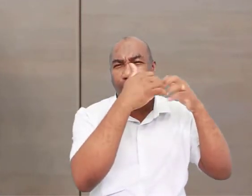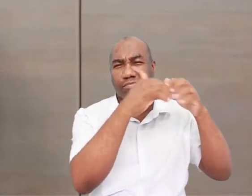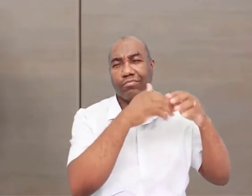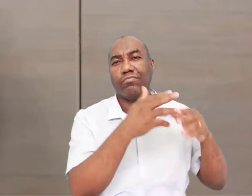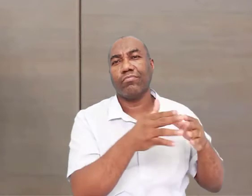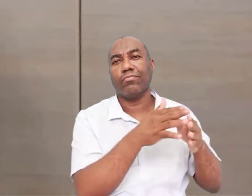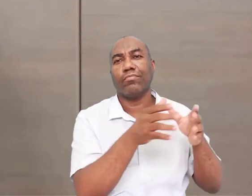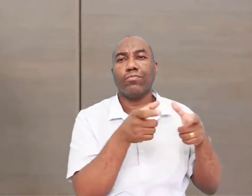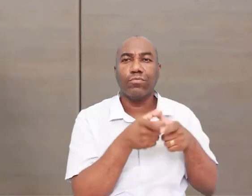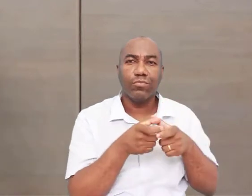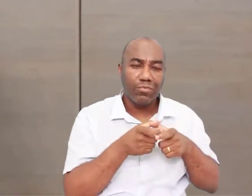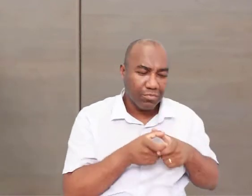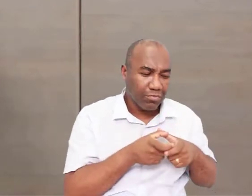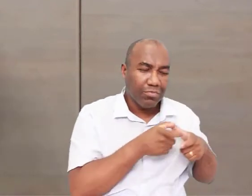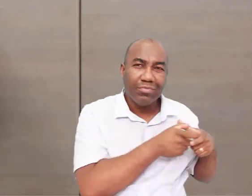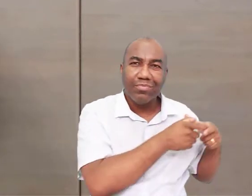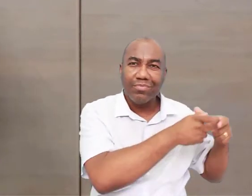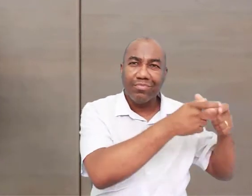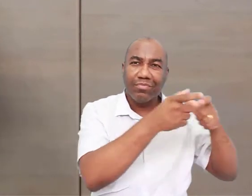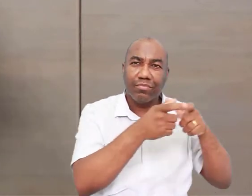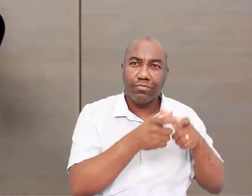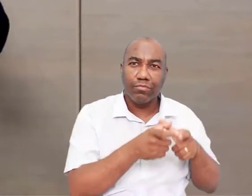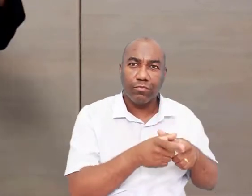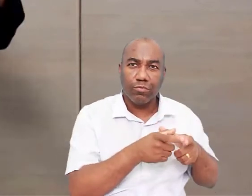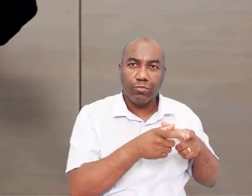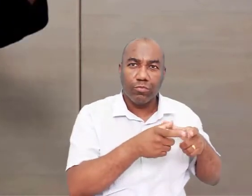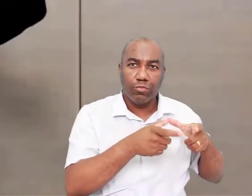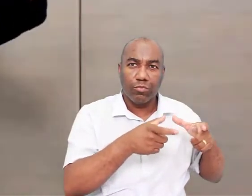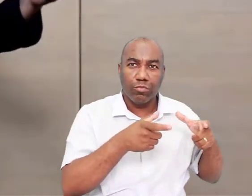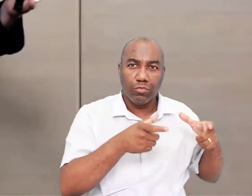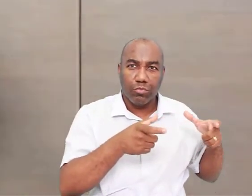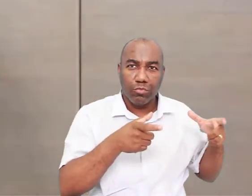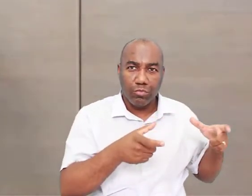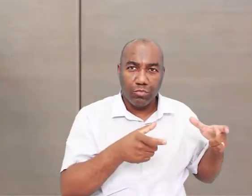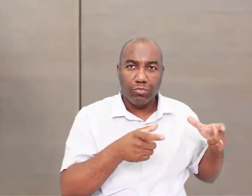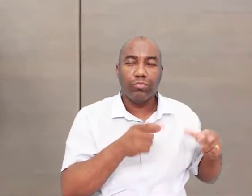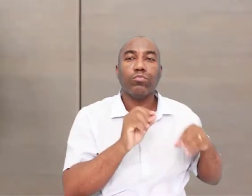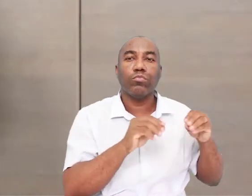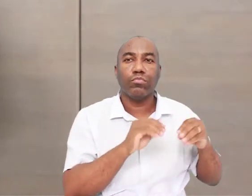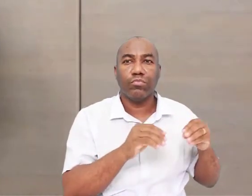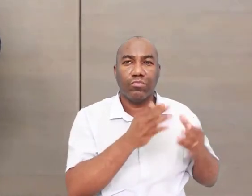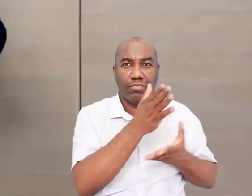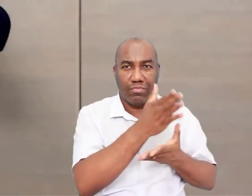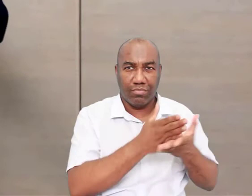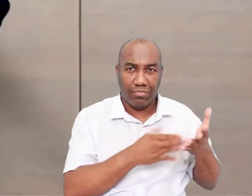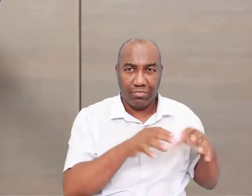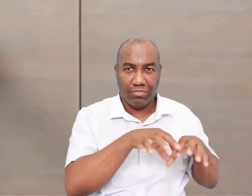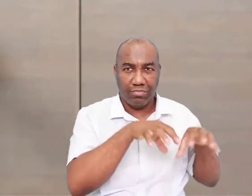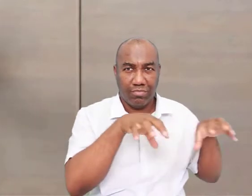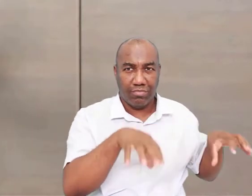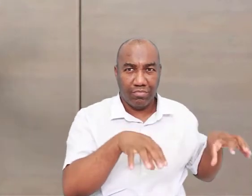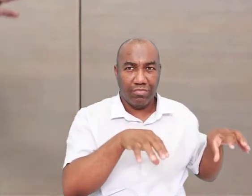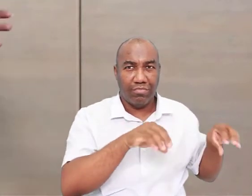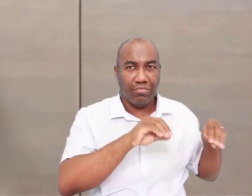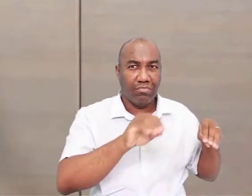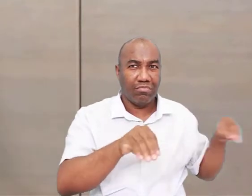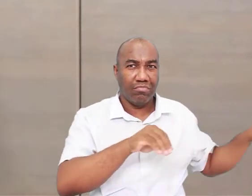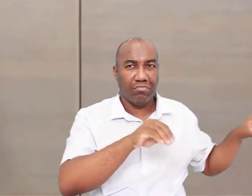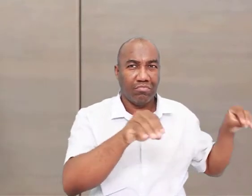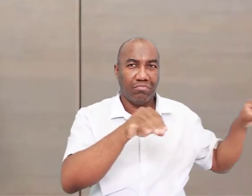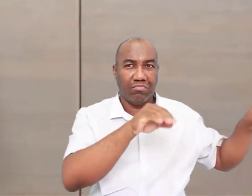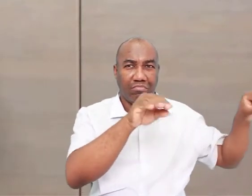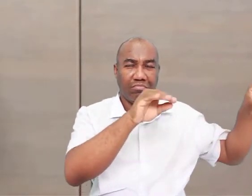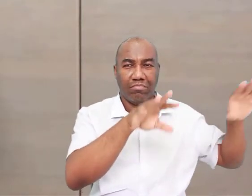os grupos são pequenos. Quando o grupo começa a crescer, eles se dividem e cada um vai para uma banda.